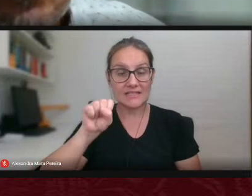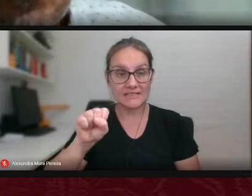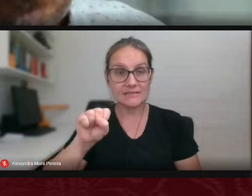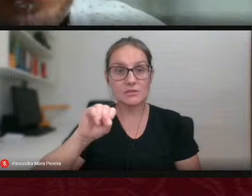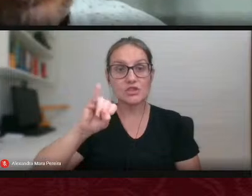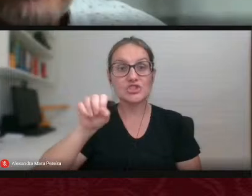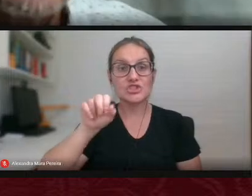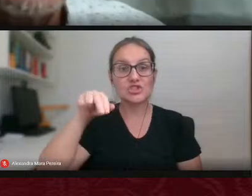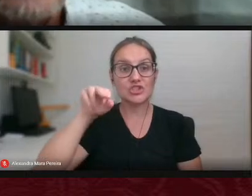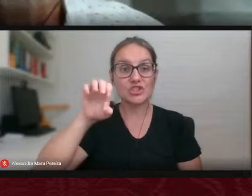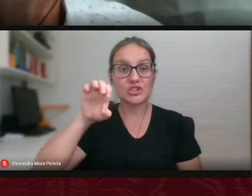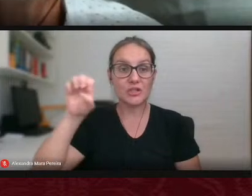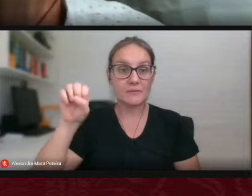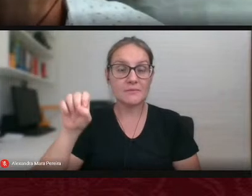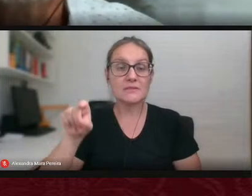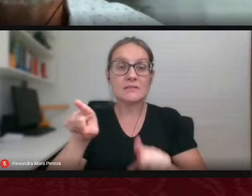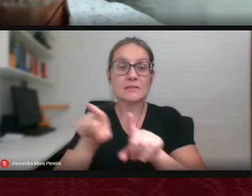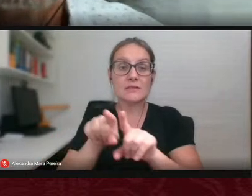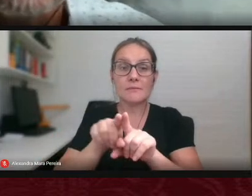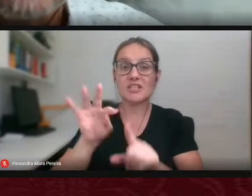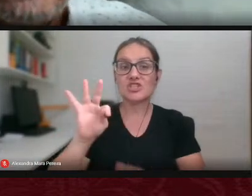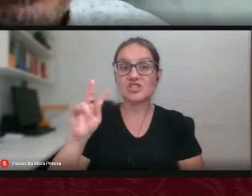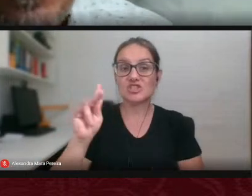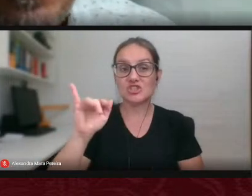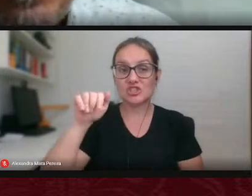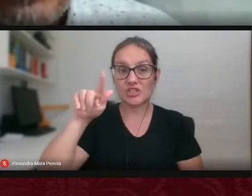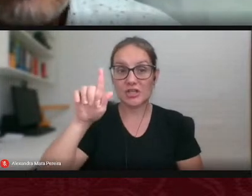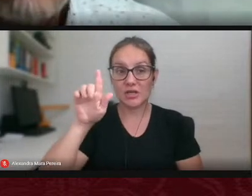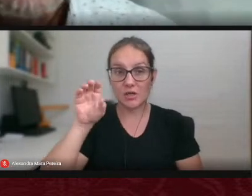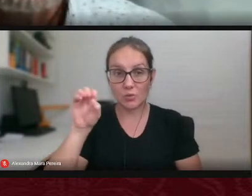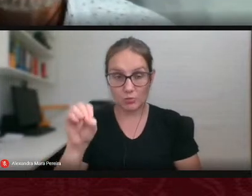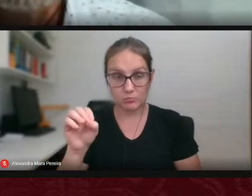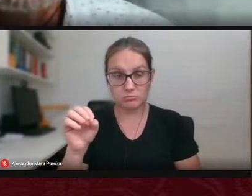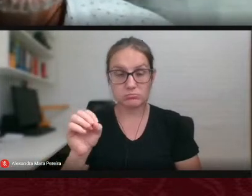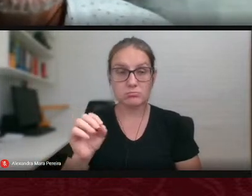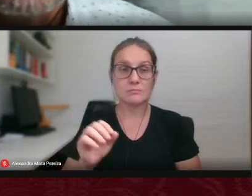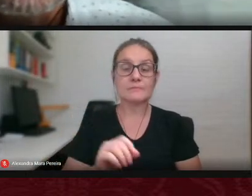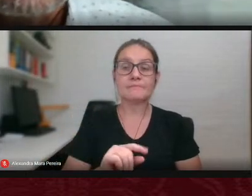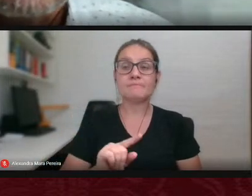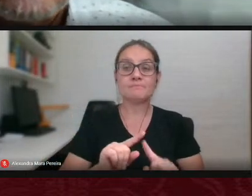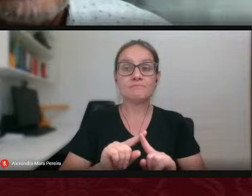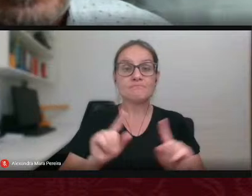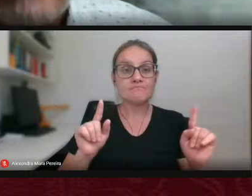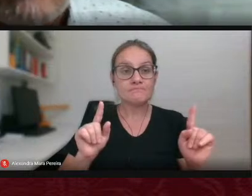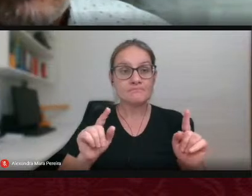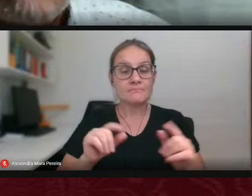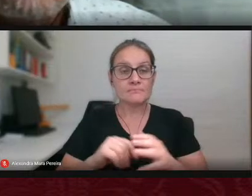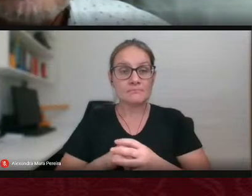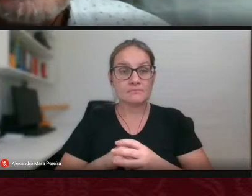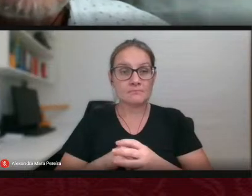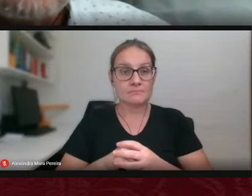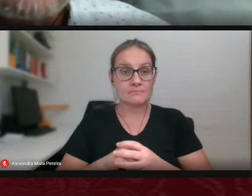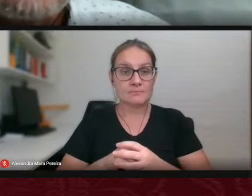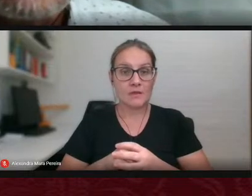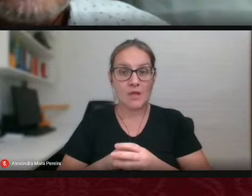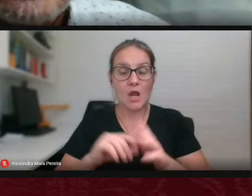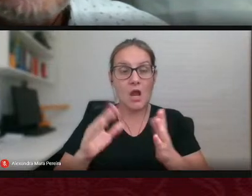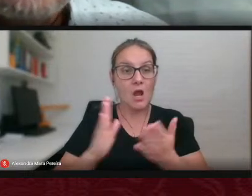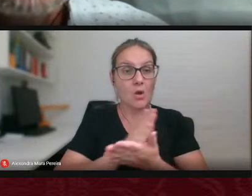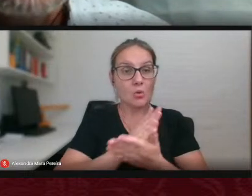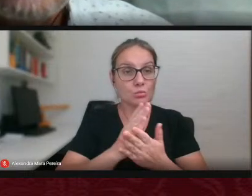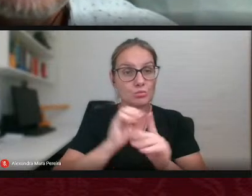Rios e pelo Tiago Ângelo mas há poucos meses